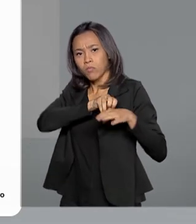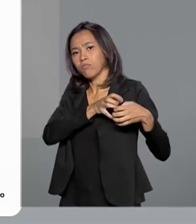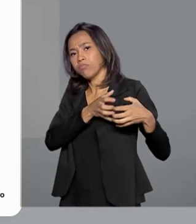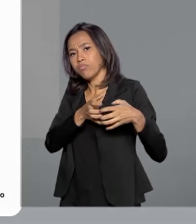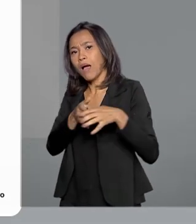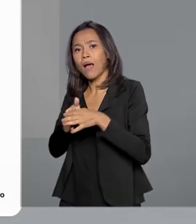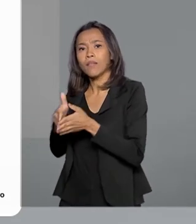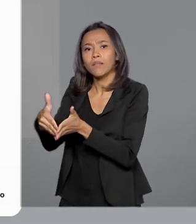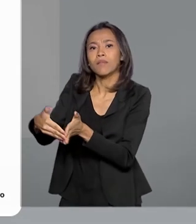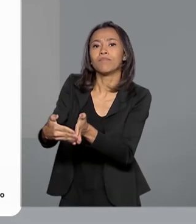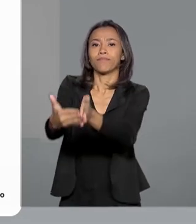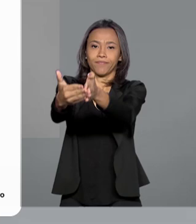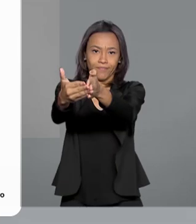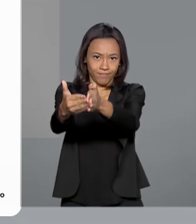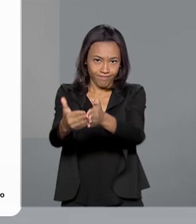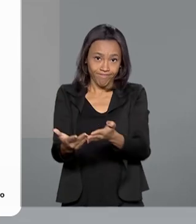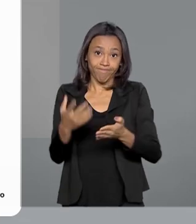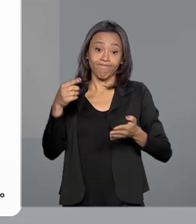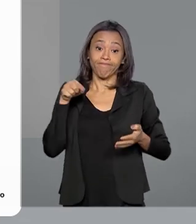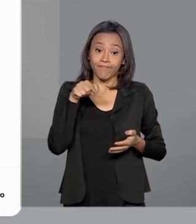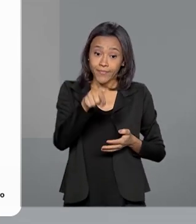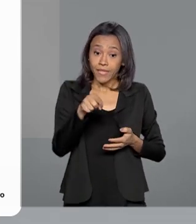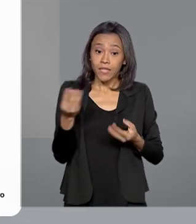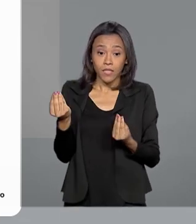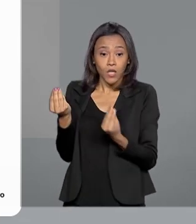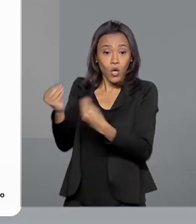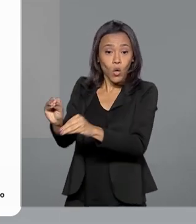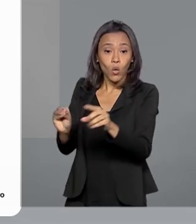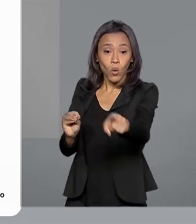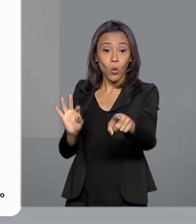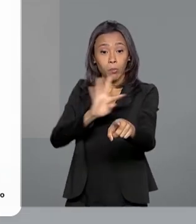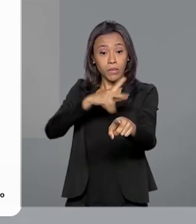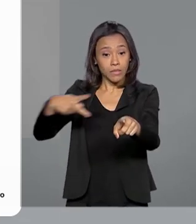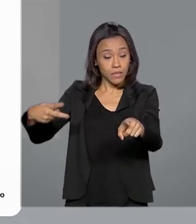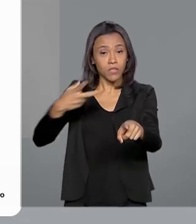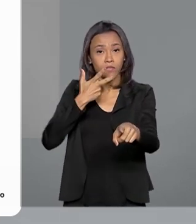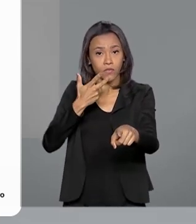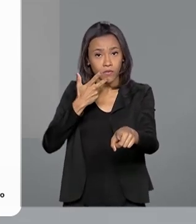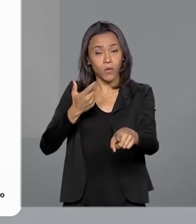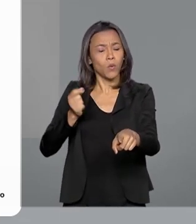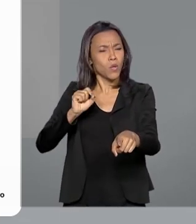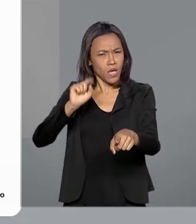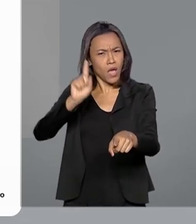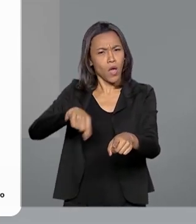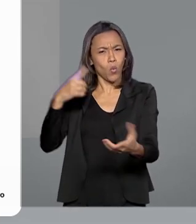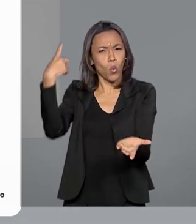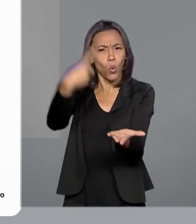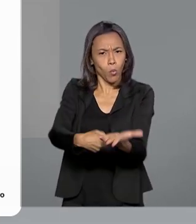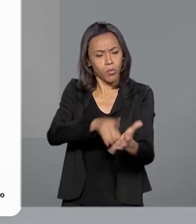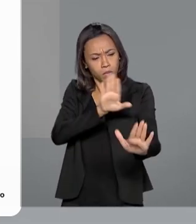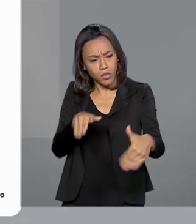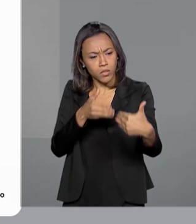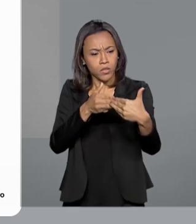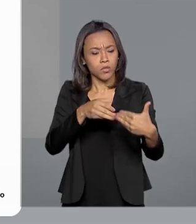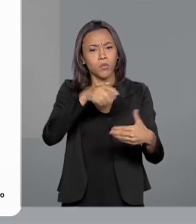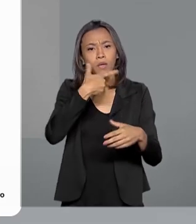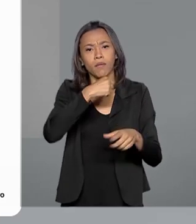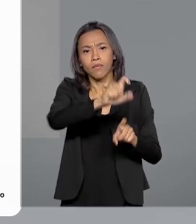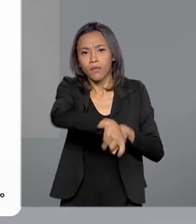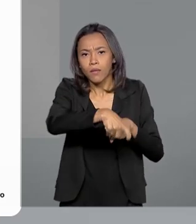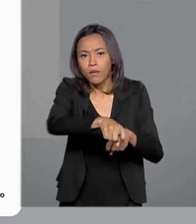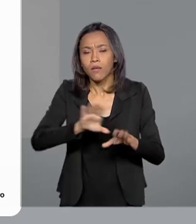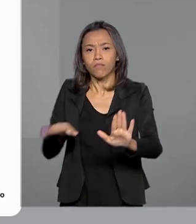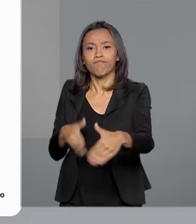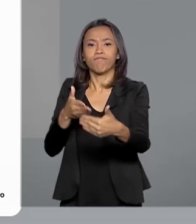portos paraenses. No post, o presidente lembra que a obra foi um compromisso assumido com produtores, caminhoneiros e